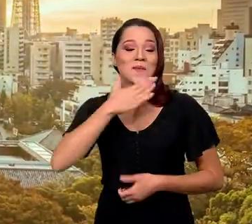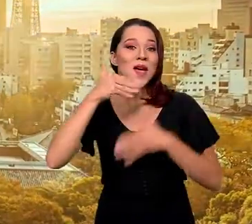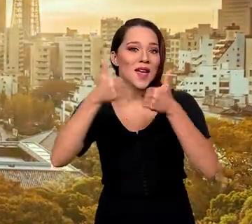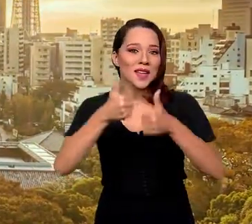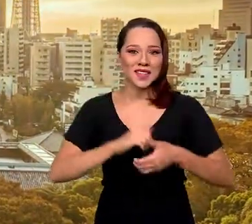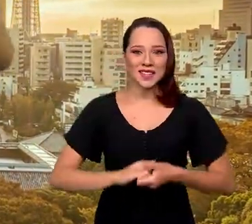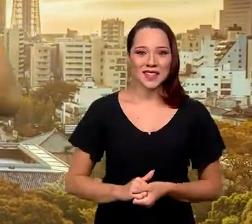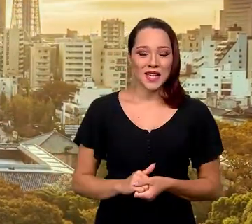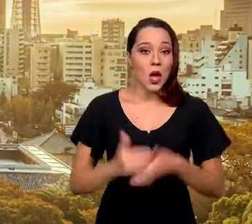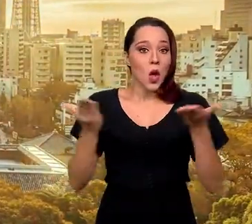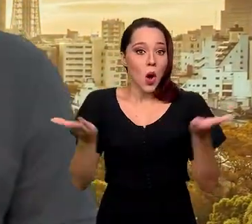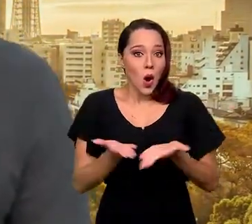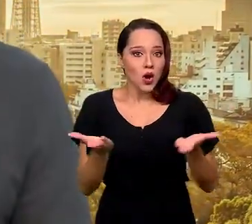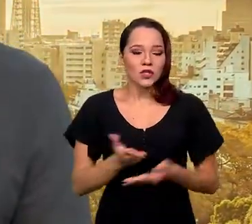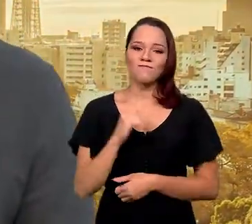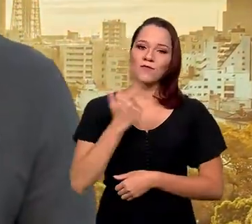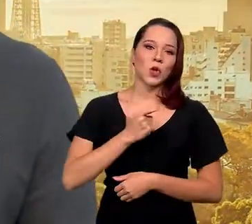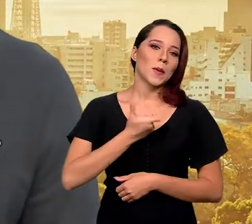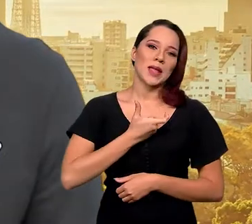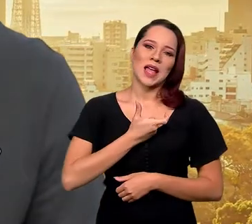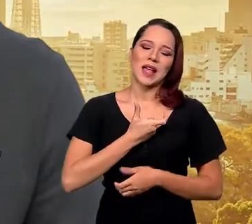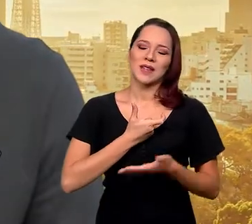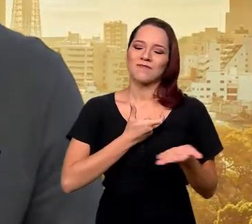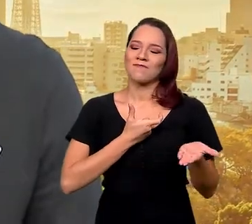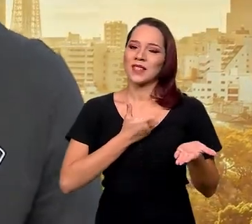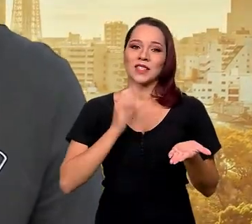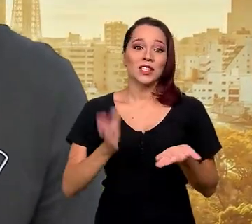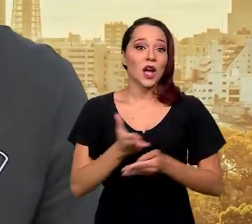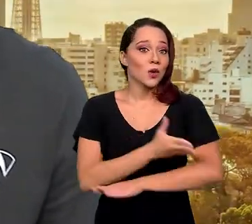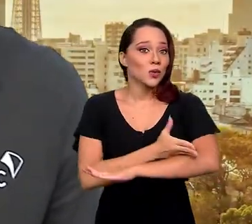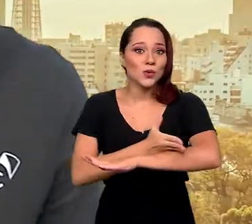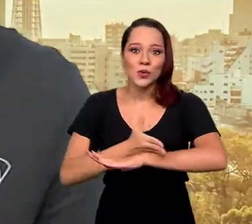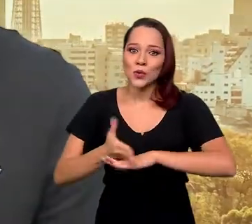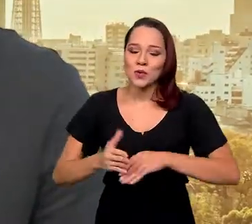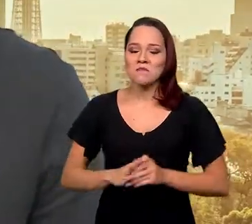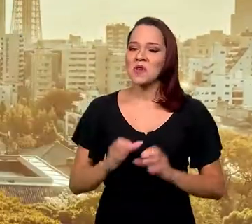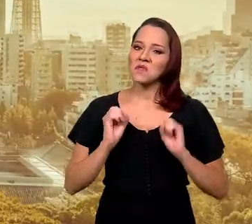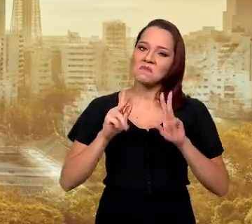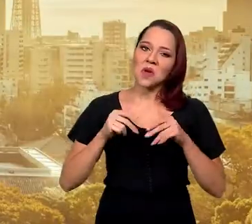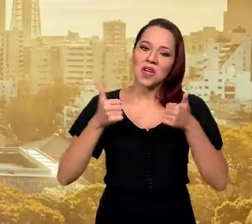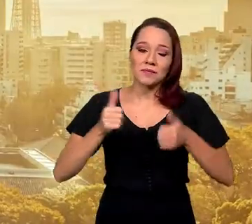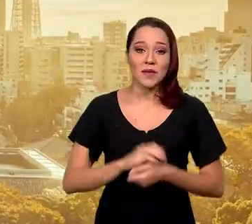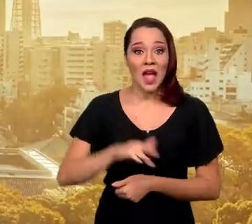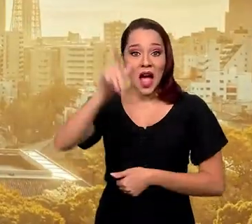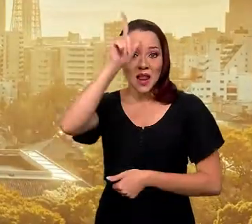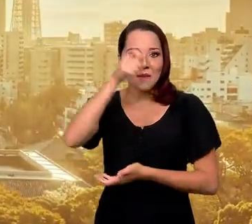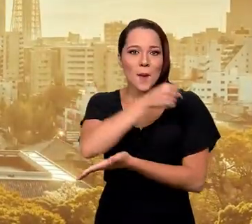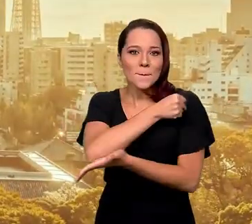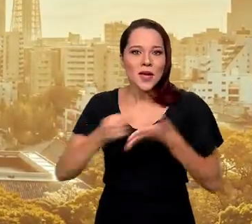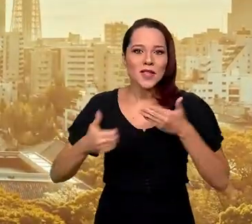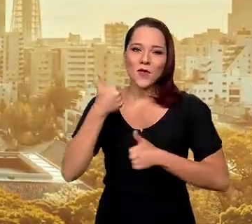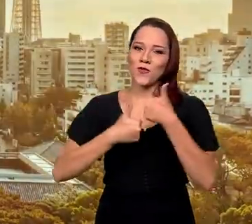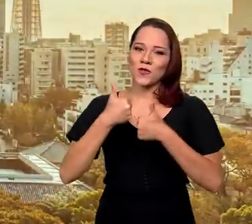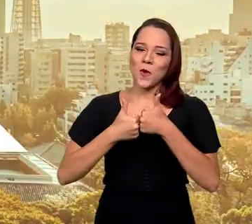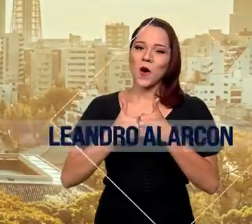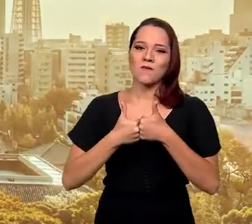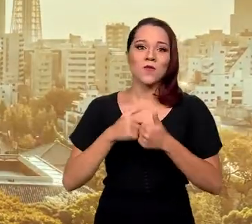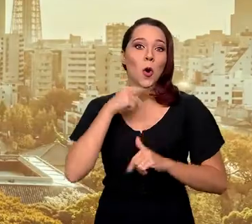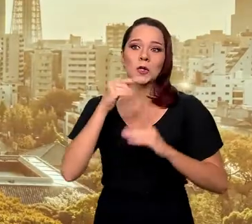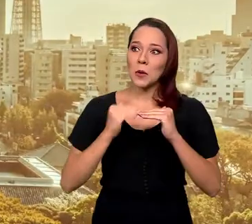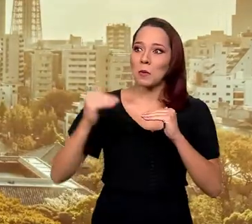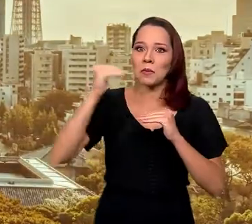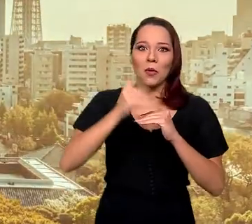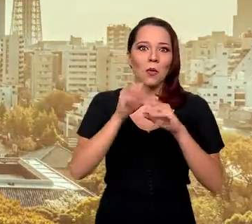Salve, salve, pessoal, beleza? E hoje, não tem medalha, hein? Já tava ficando acostumado. Mas tudo bem, a Alemanha caiu no futebol,